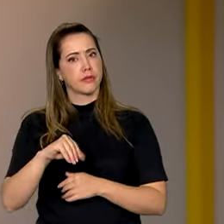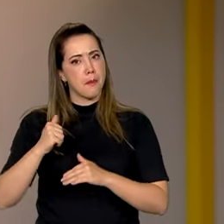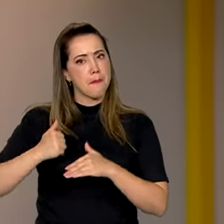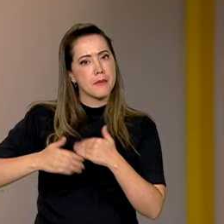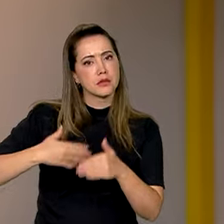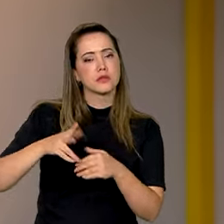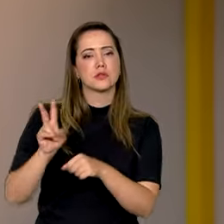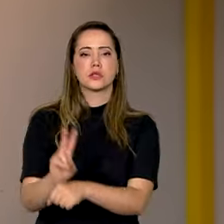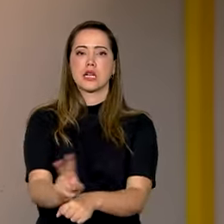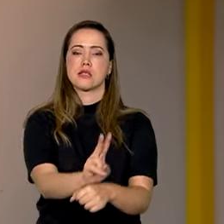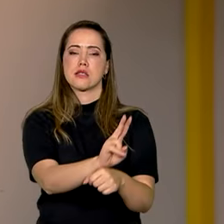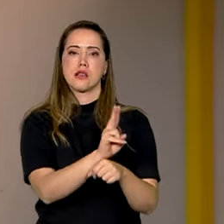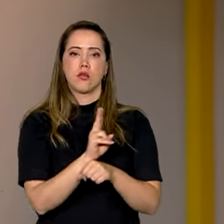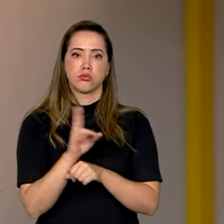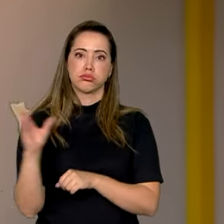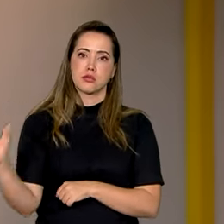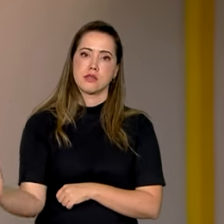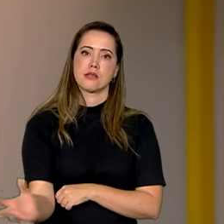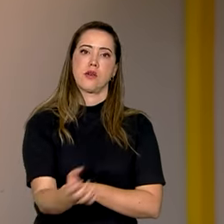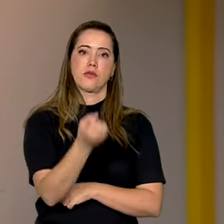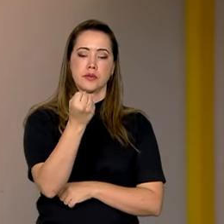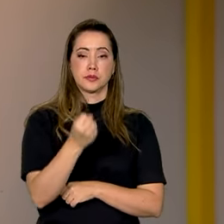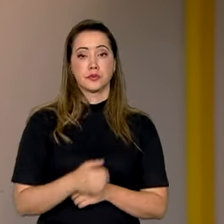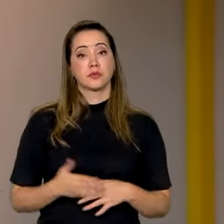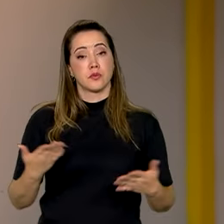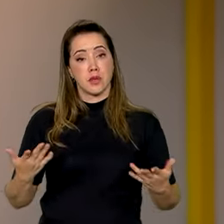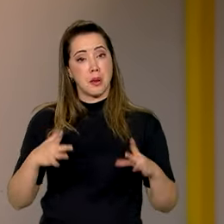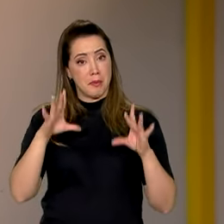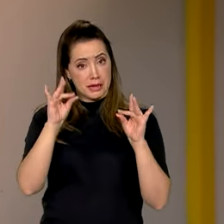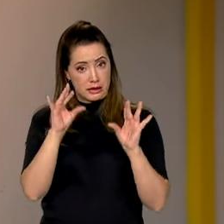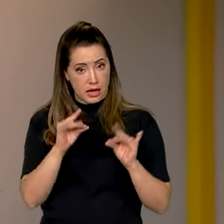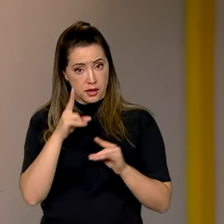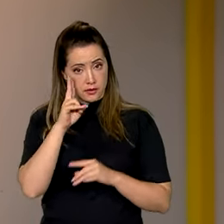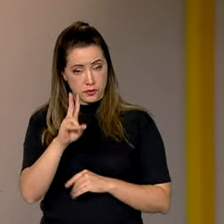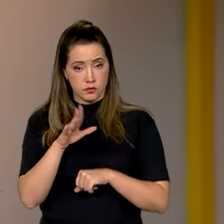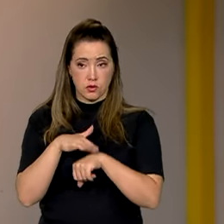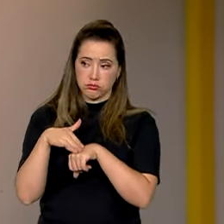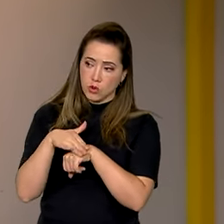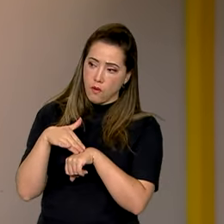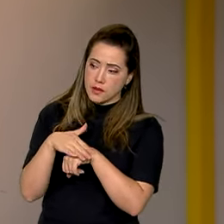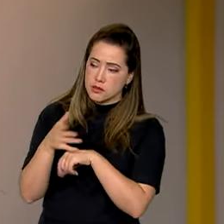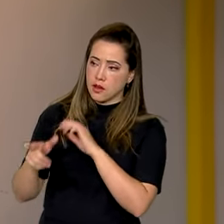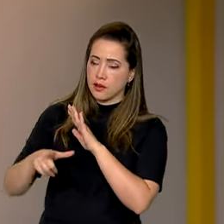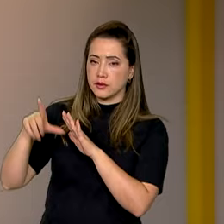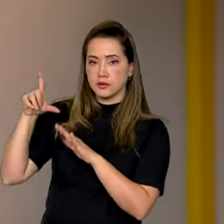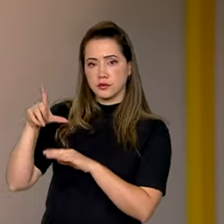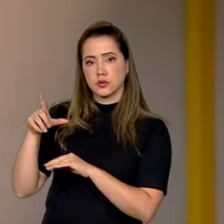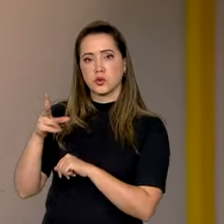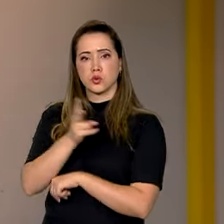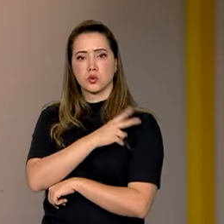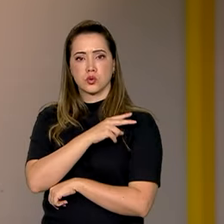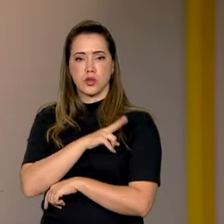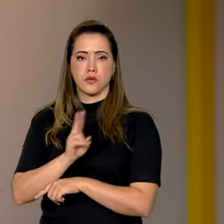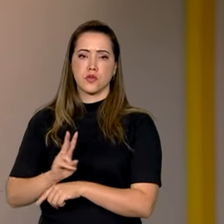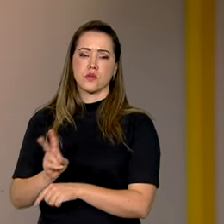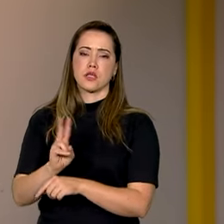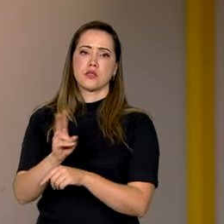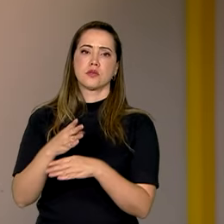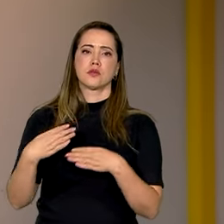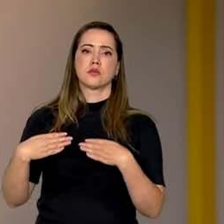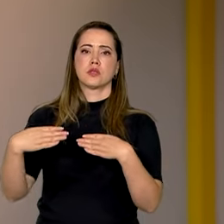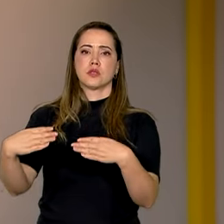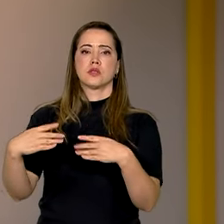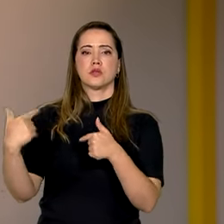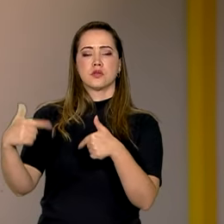ações de fiscalização e resgate. Para saber os detalhes, eu conversei mais cedo com o chefe de fiscalização do Ministério